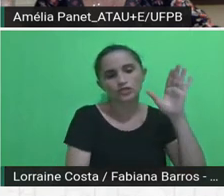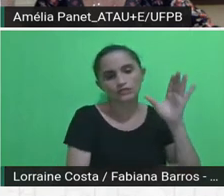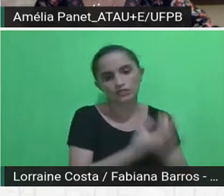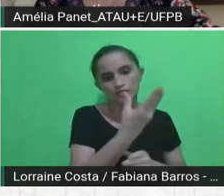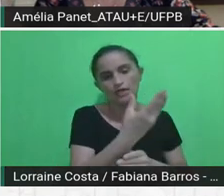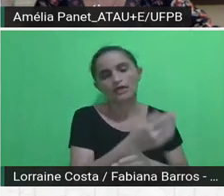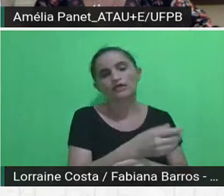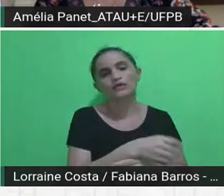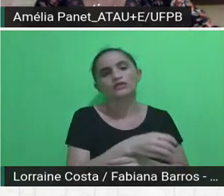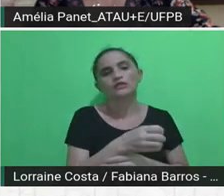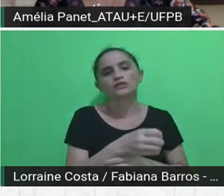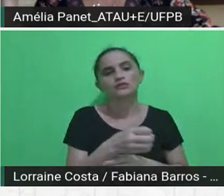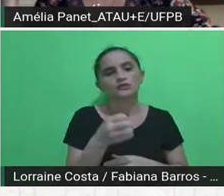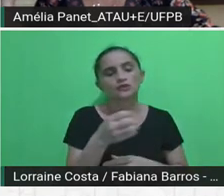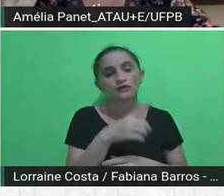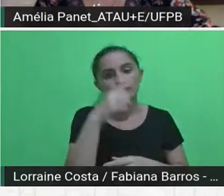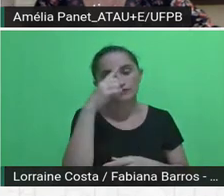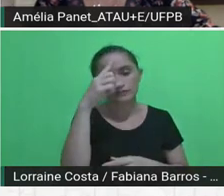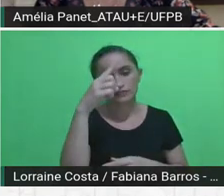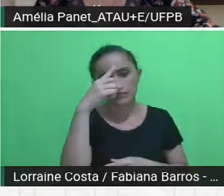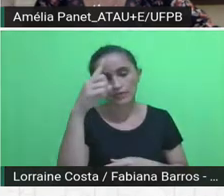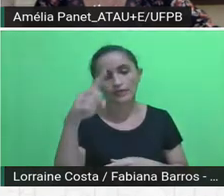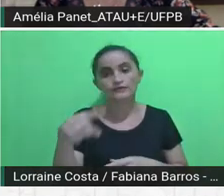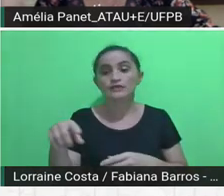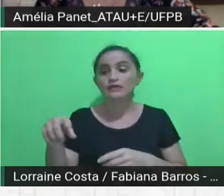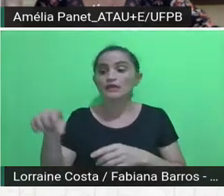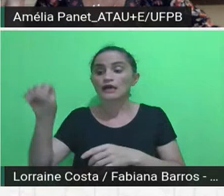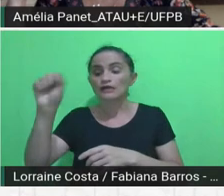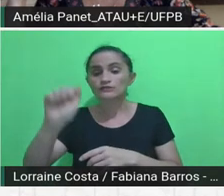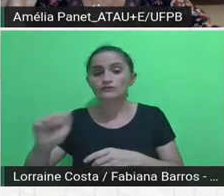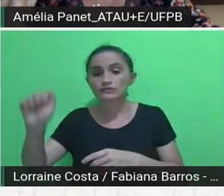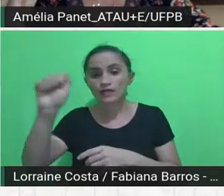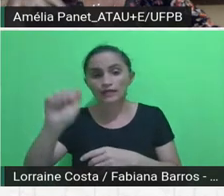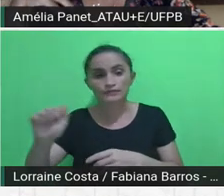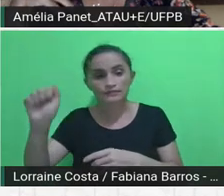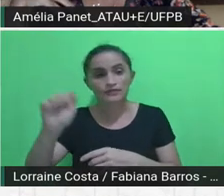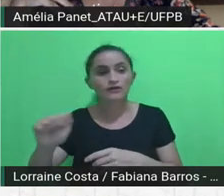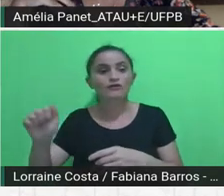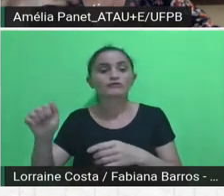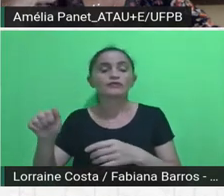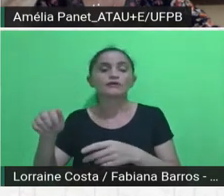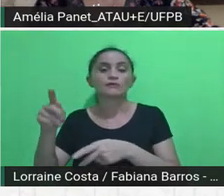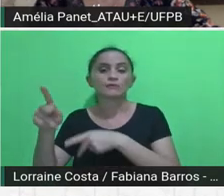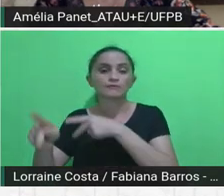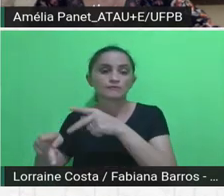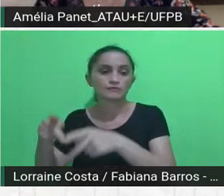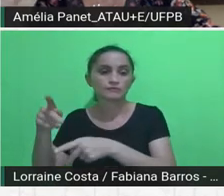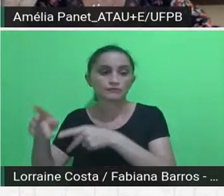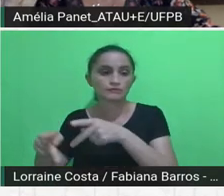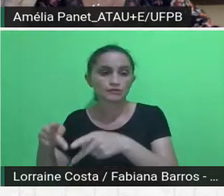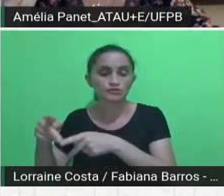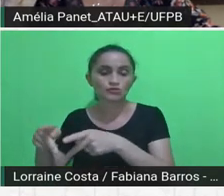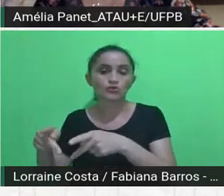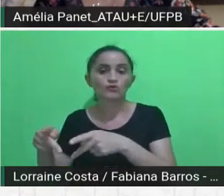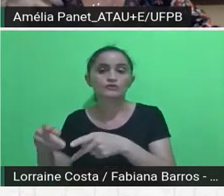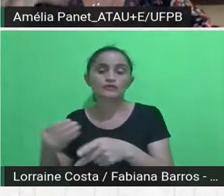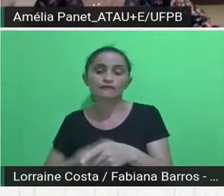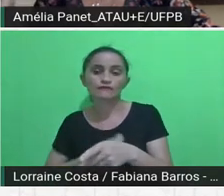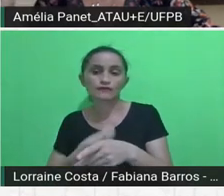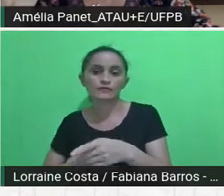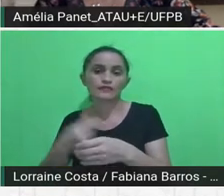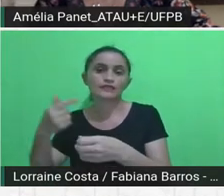da associação de moradores, de escalarias de acesso, de cursos de capacitação,